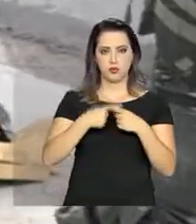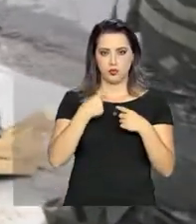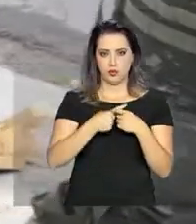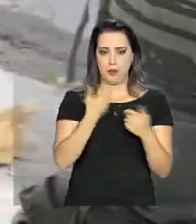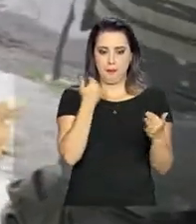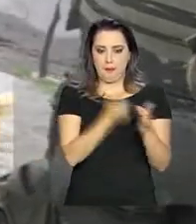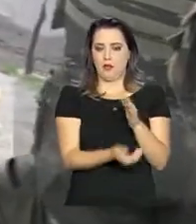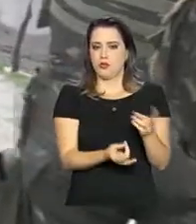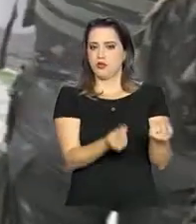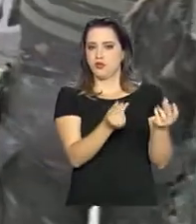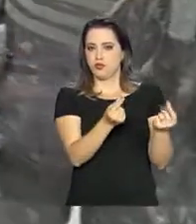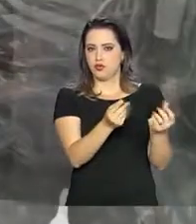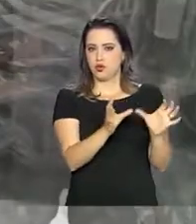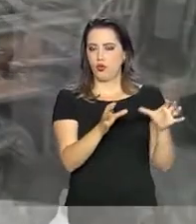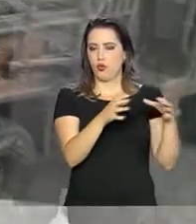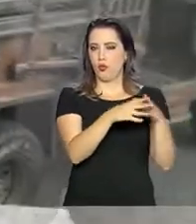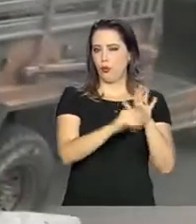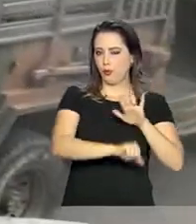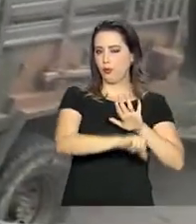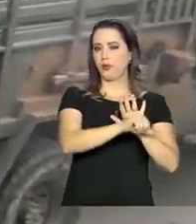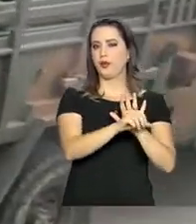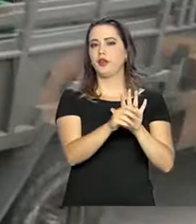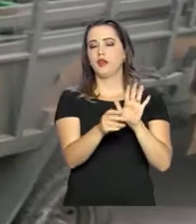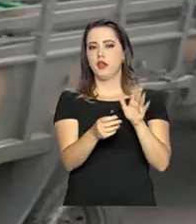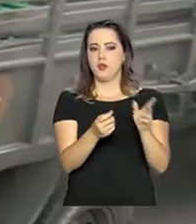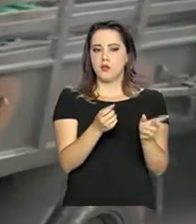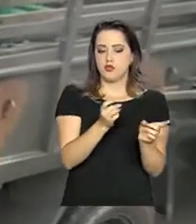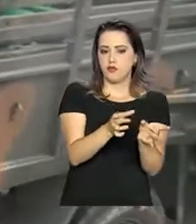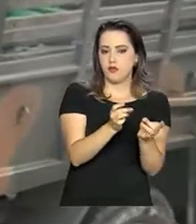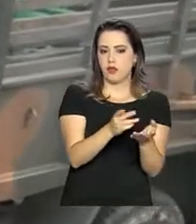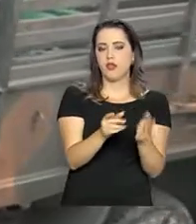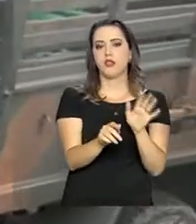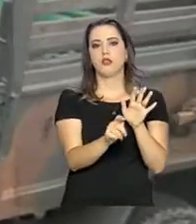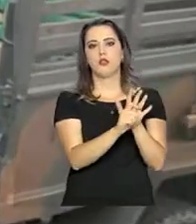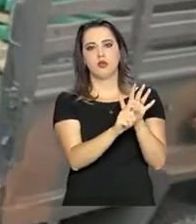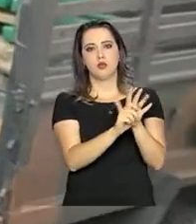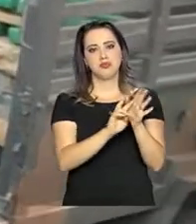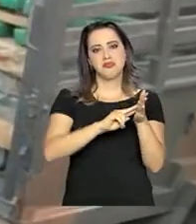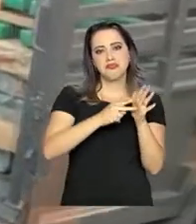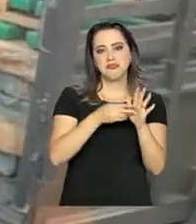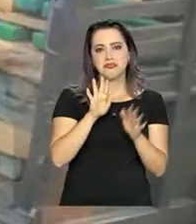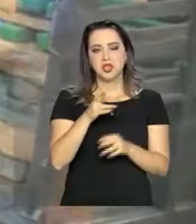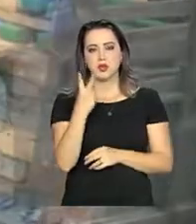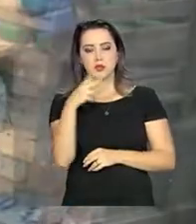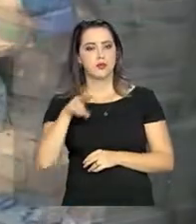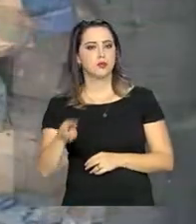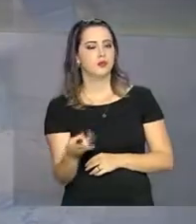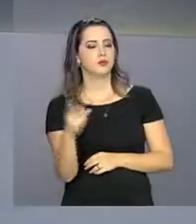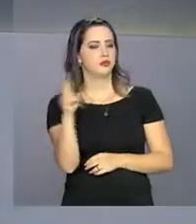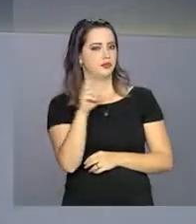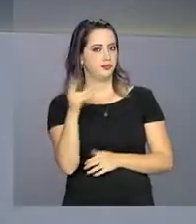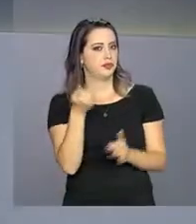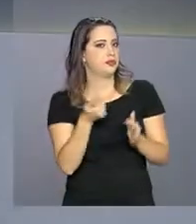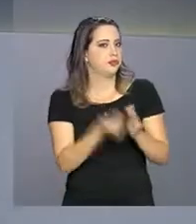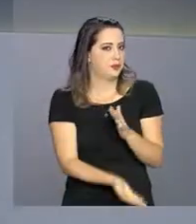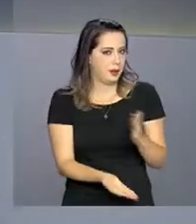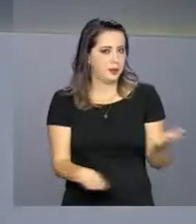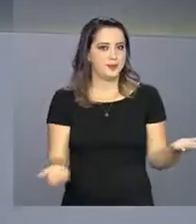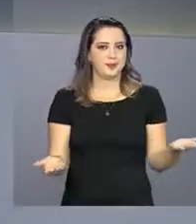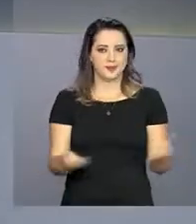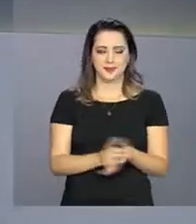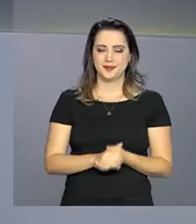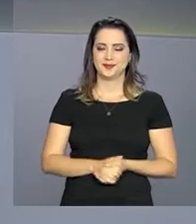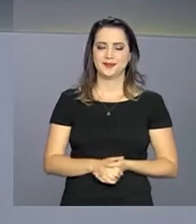tráfico de drogas e representa uma perda de R$ 2,4 milhões para os criminosos. O ministro Raul